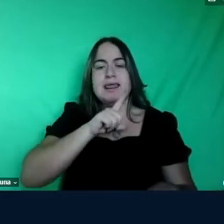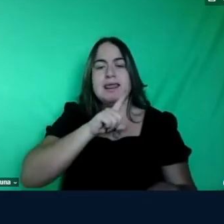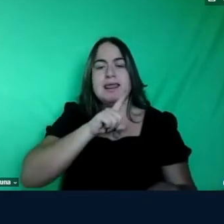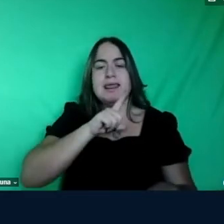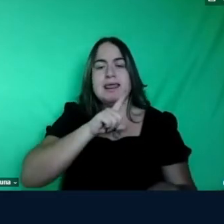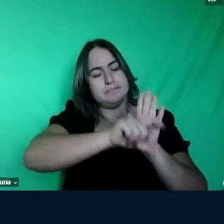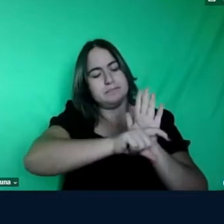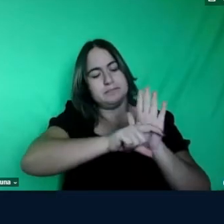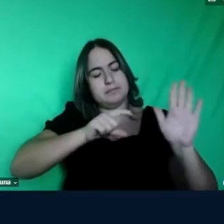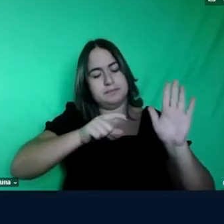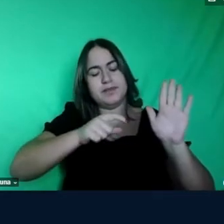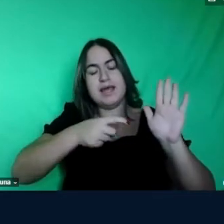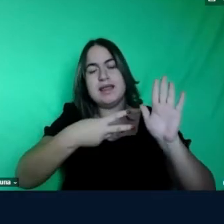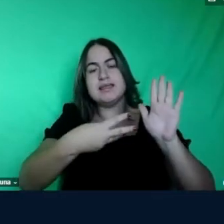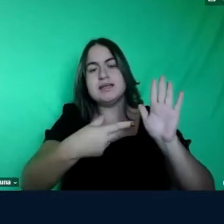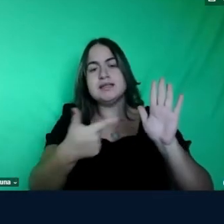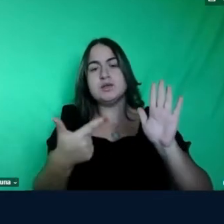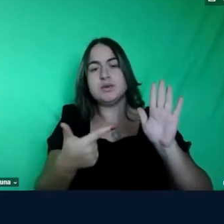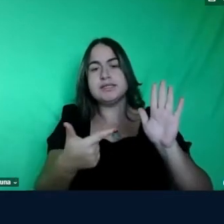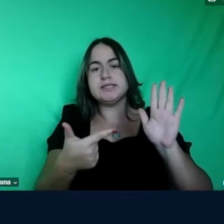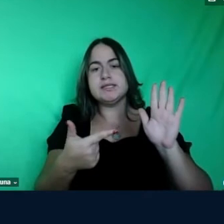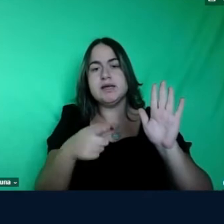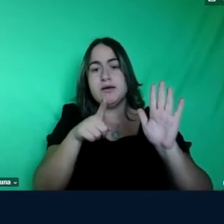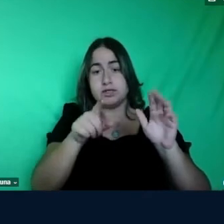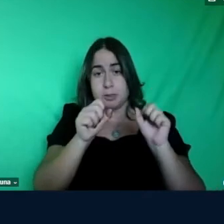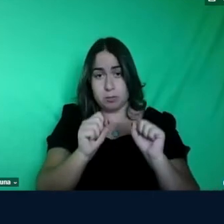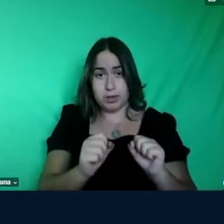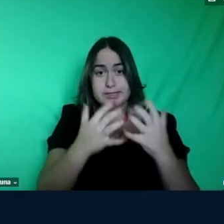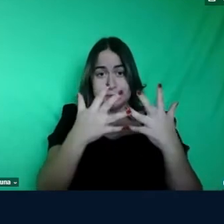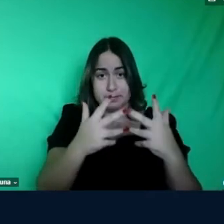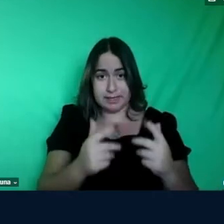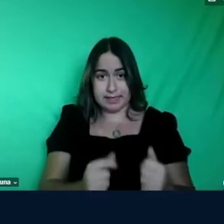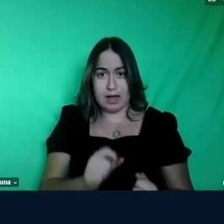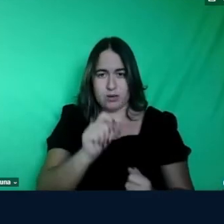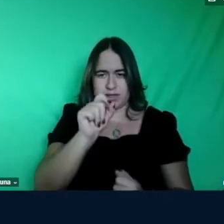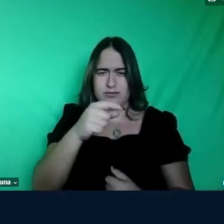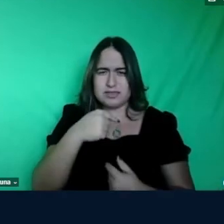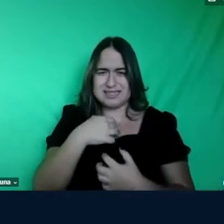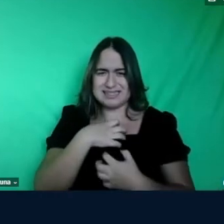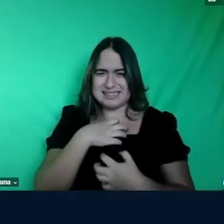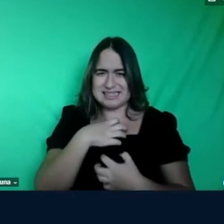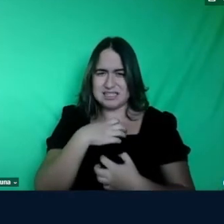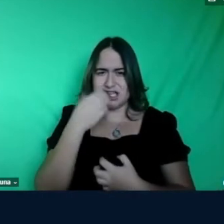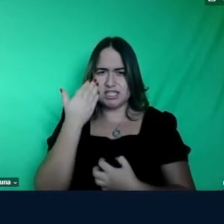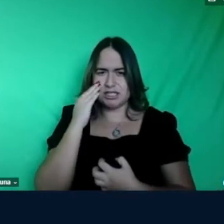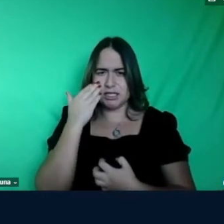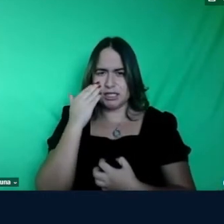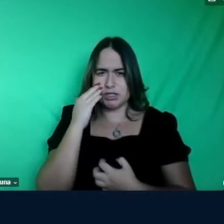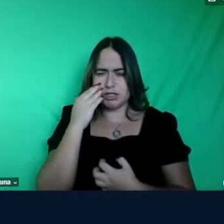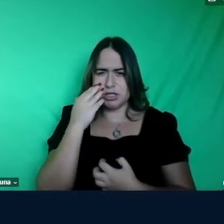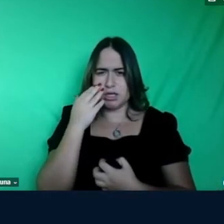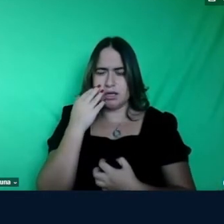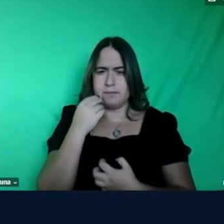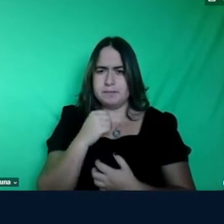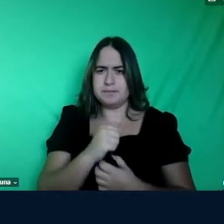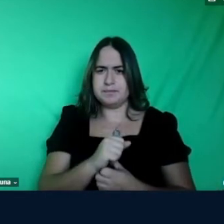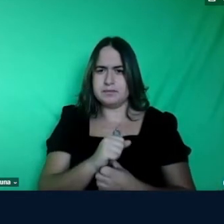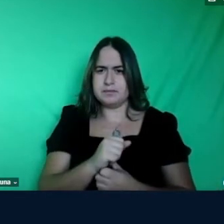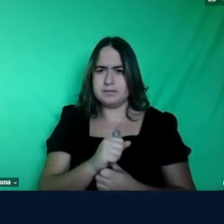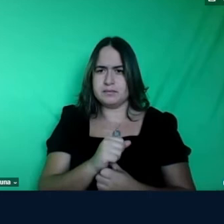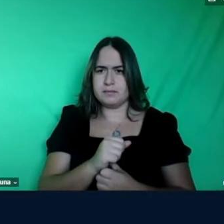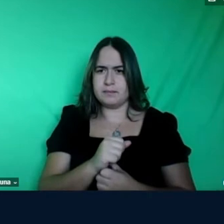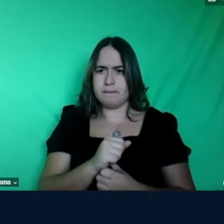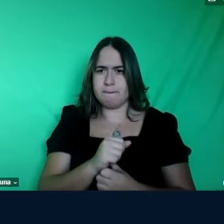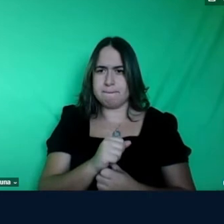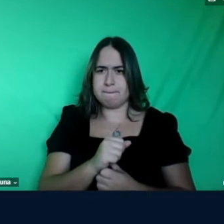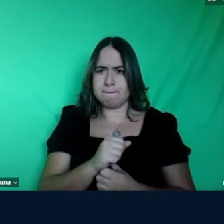você poderia definir o que você entende por senso de plausibilidade sim qual que é a página mesmo professor